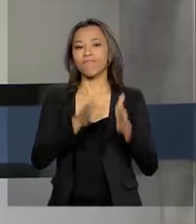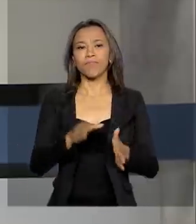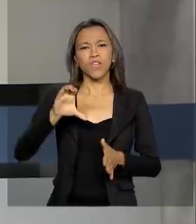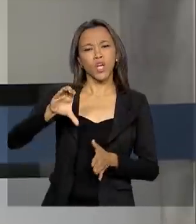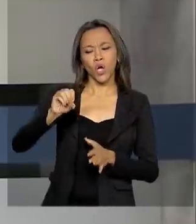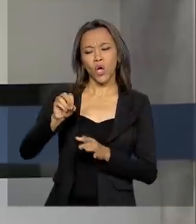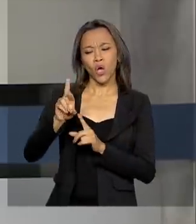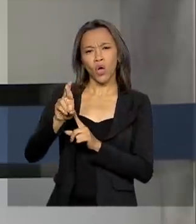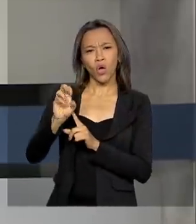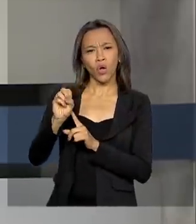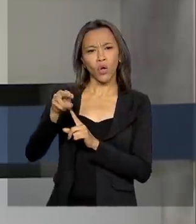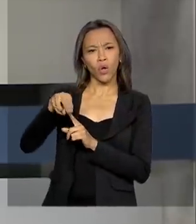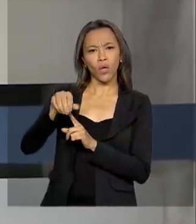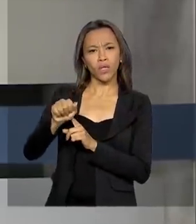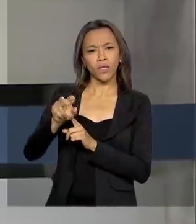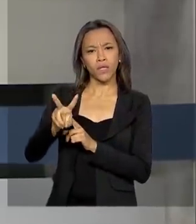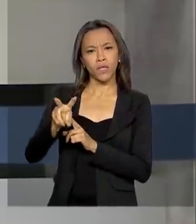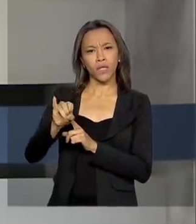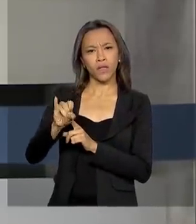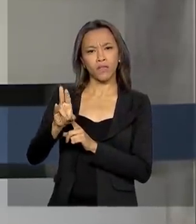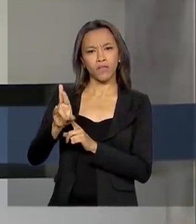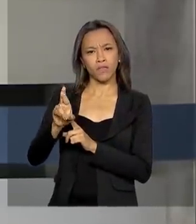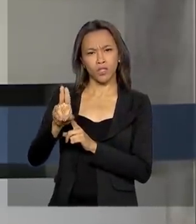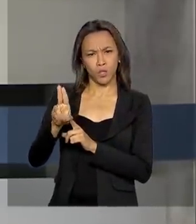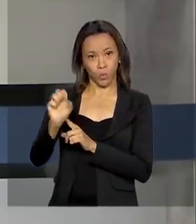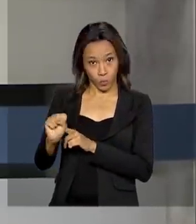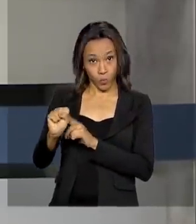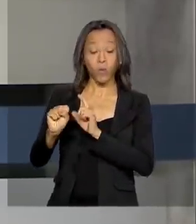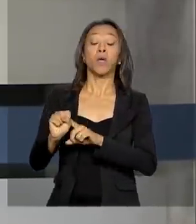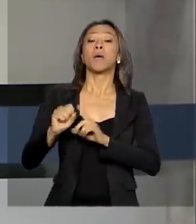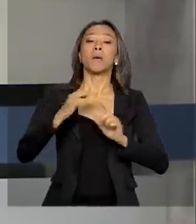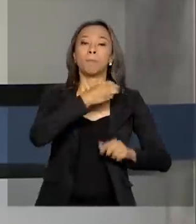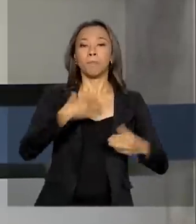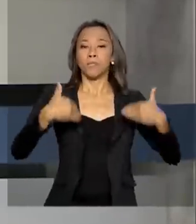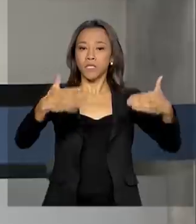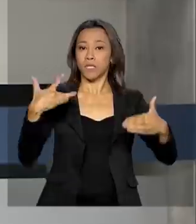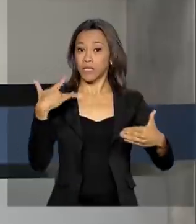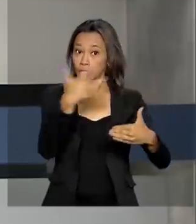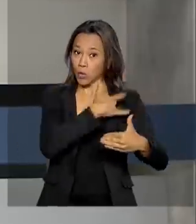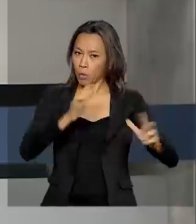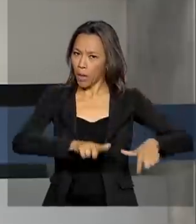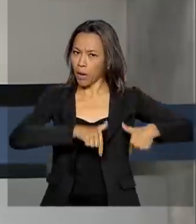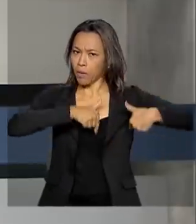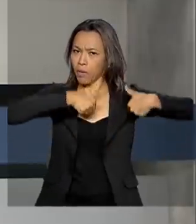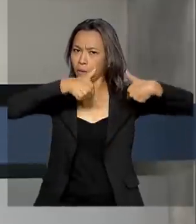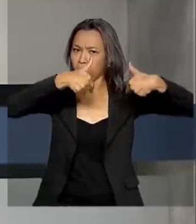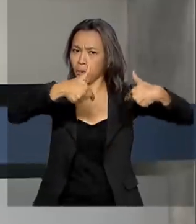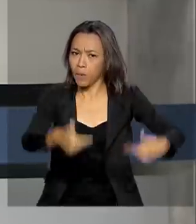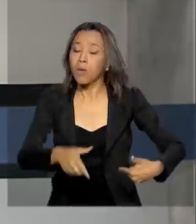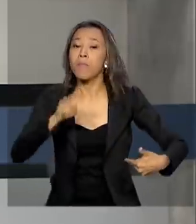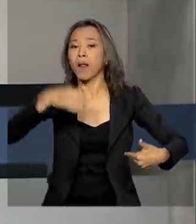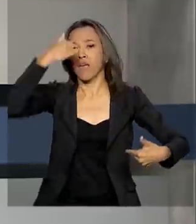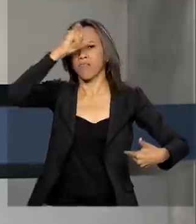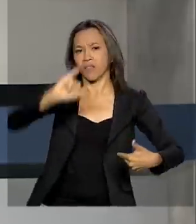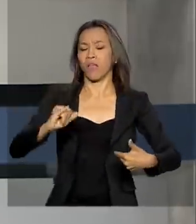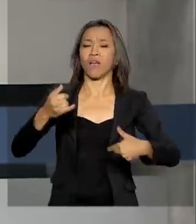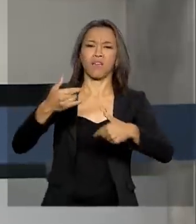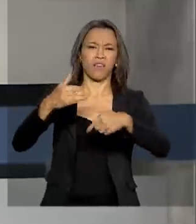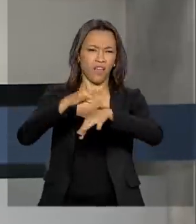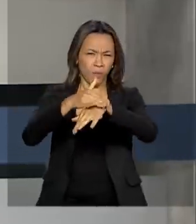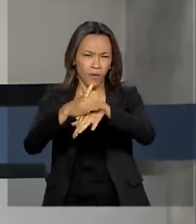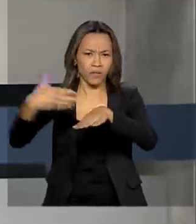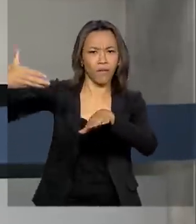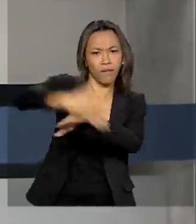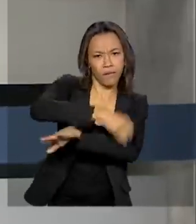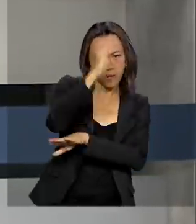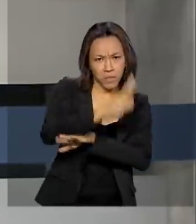Coronavírus, Ministério da Saúde divulga ações que estão sendo feitas para evitar a chegada da doença no país. Até agora não há casos